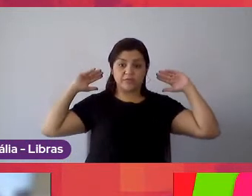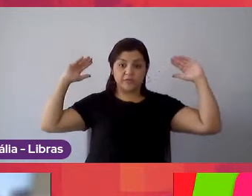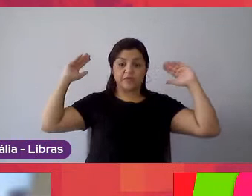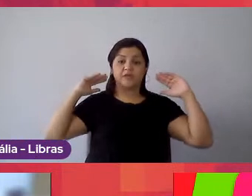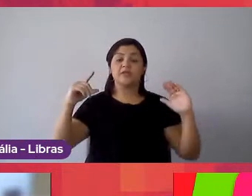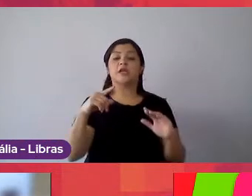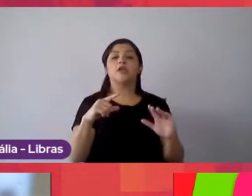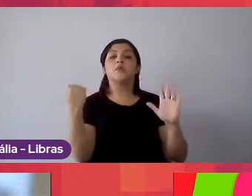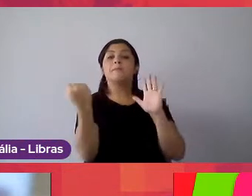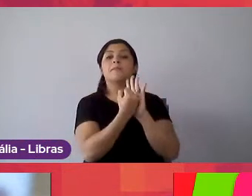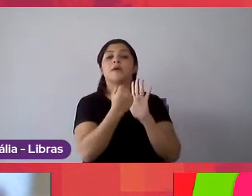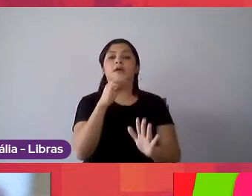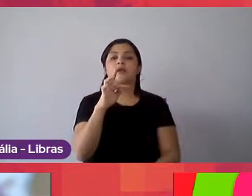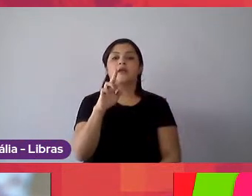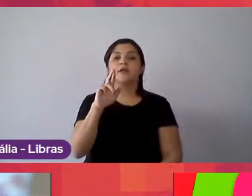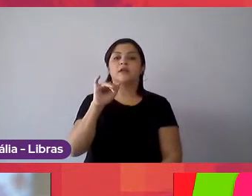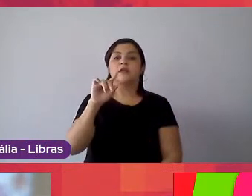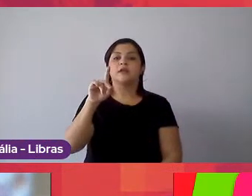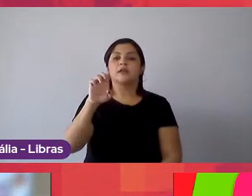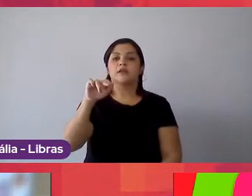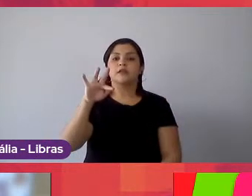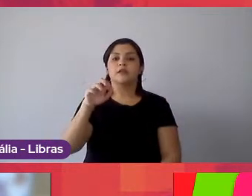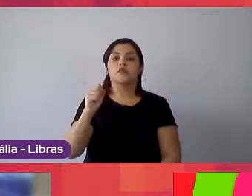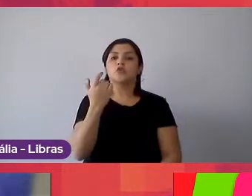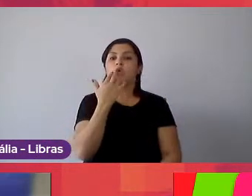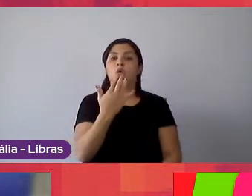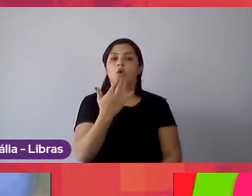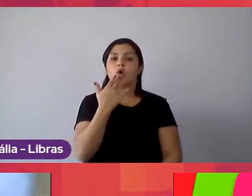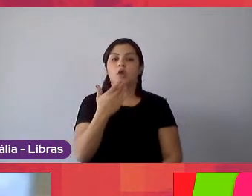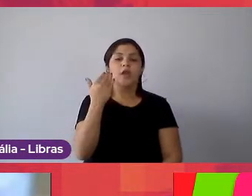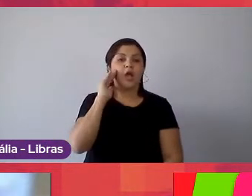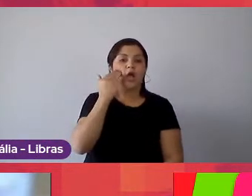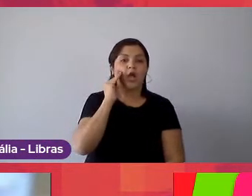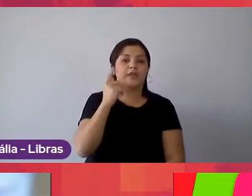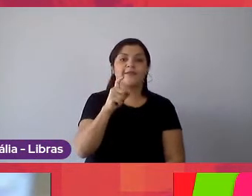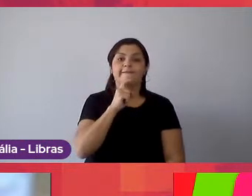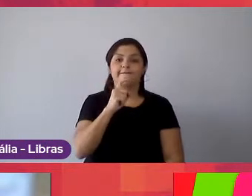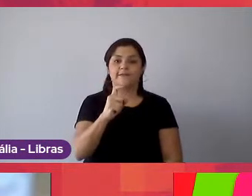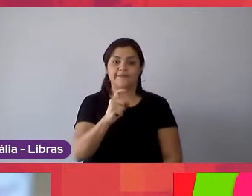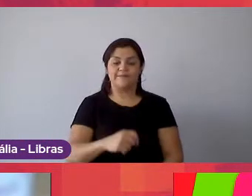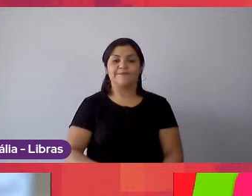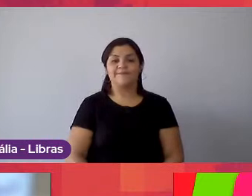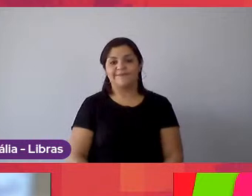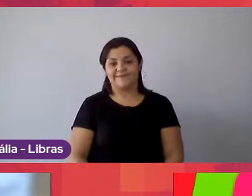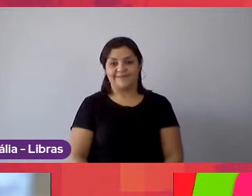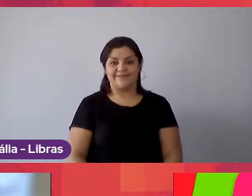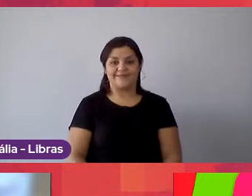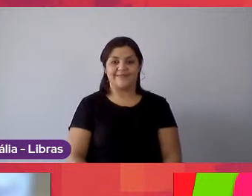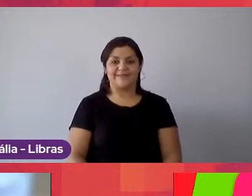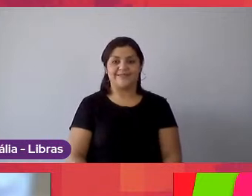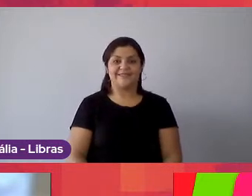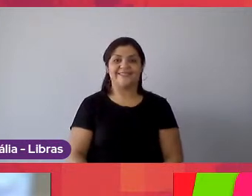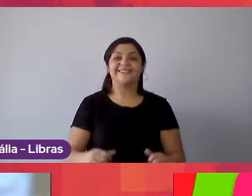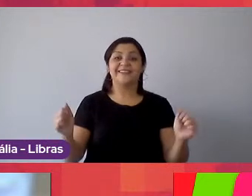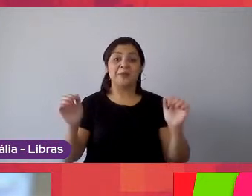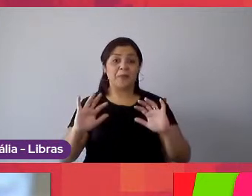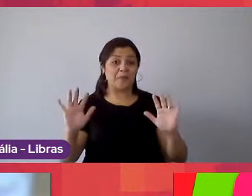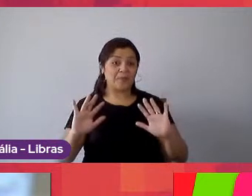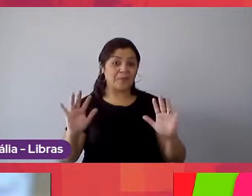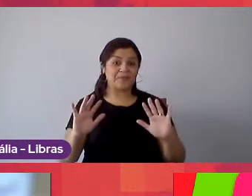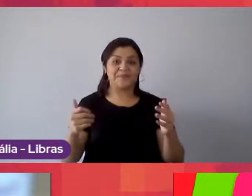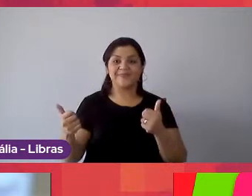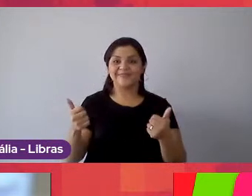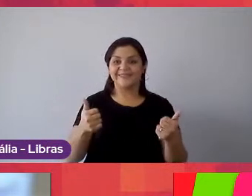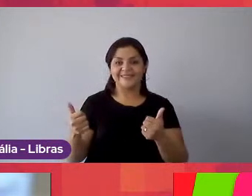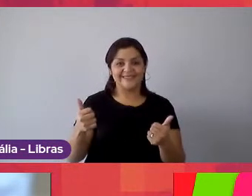Trident com cores intercaladas entre rosa e verde. Olá pra todos. Bom dia.